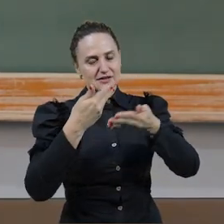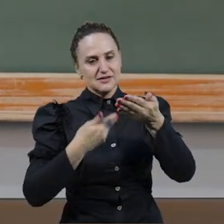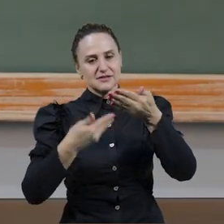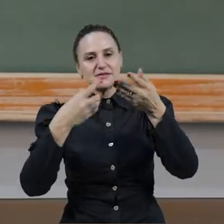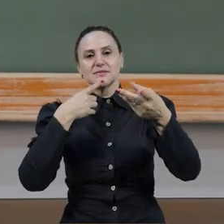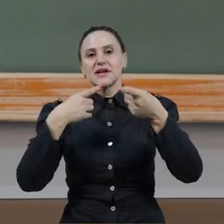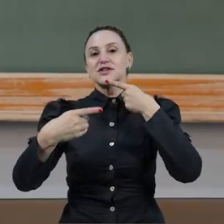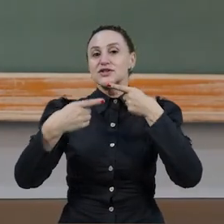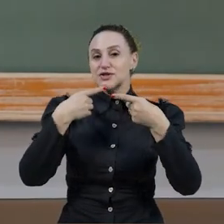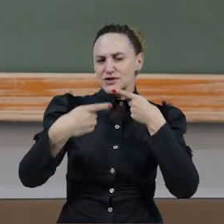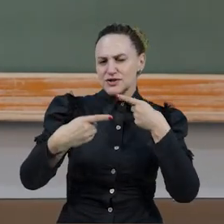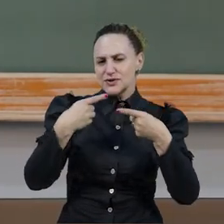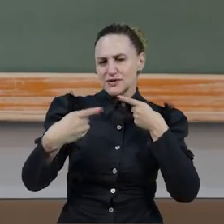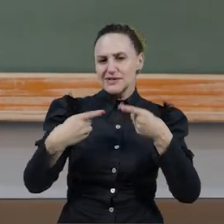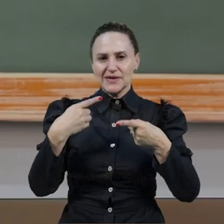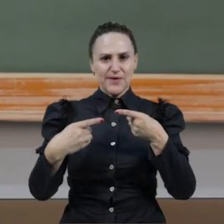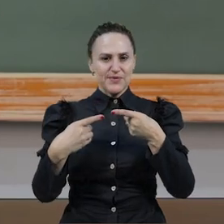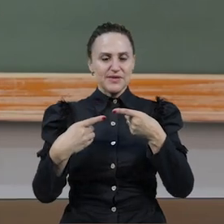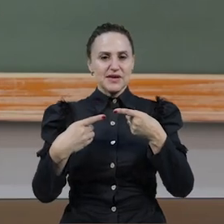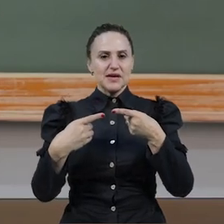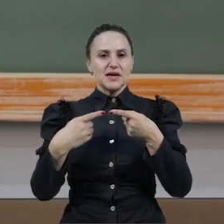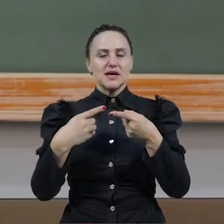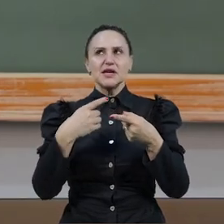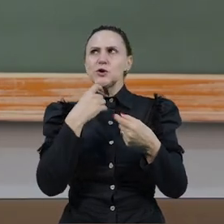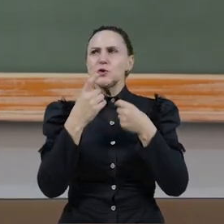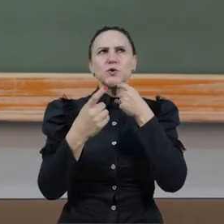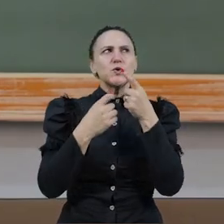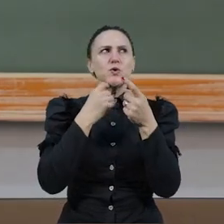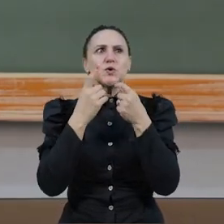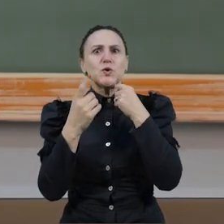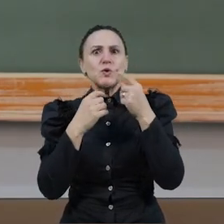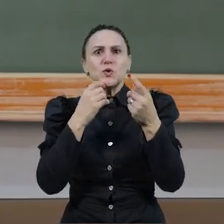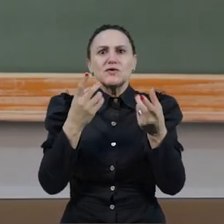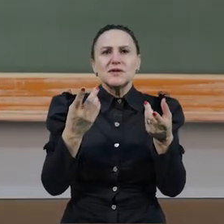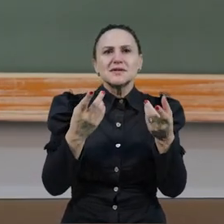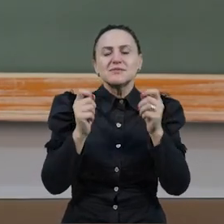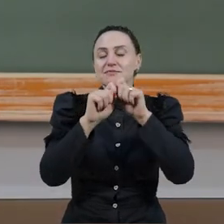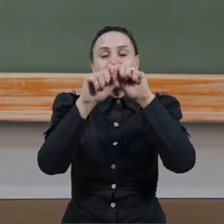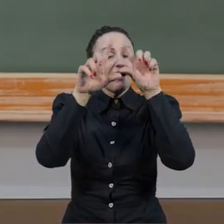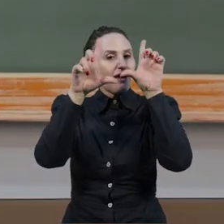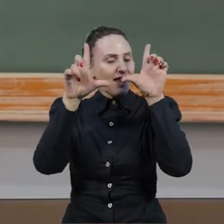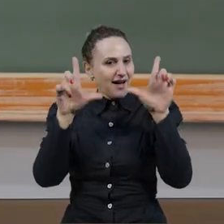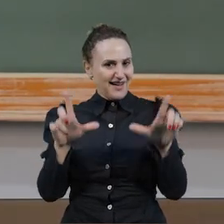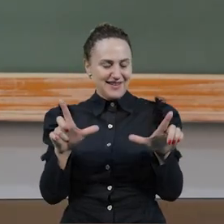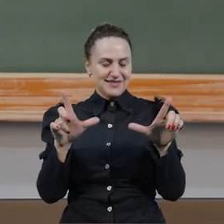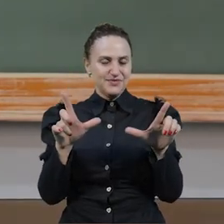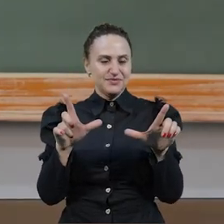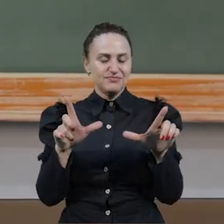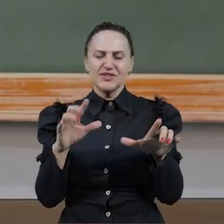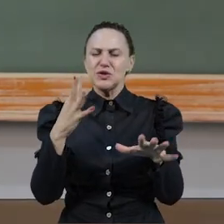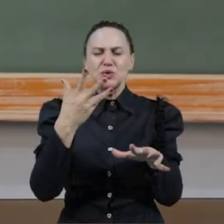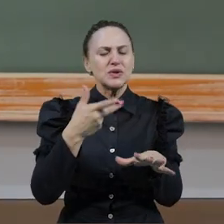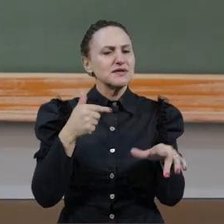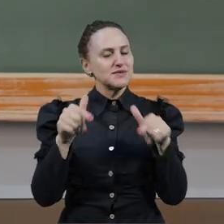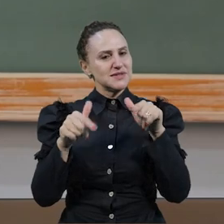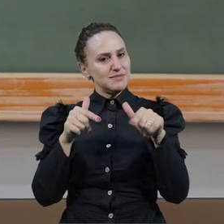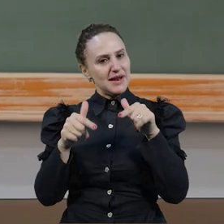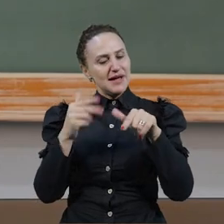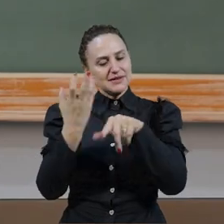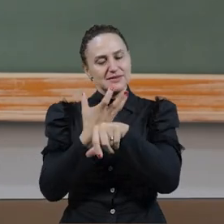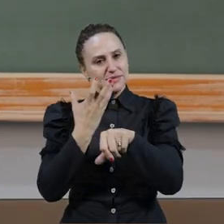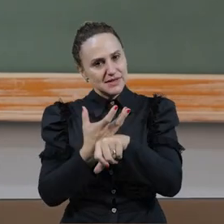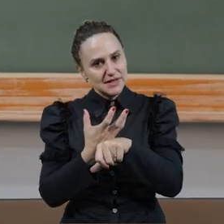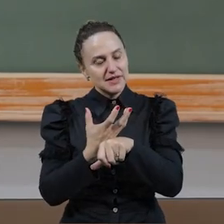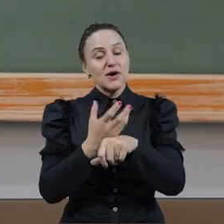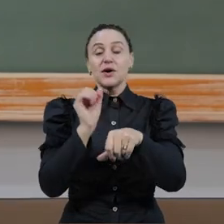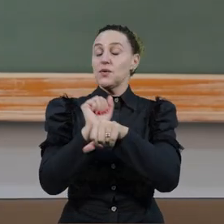discussões e o esclarecimento de possíveis dúvidas e aprofundamento das questões que iremos trabalhar durante a disciplina. Então,